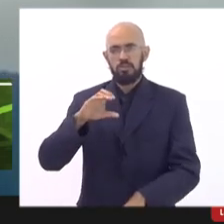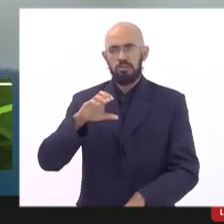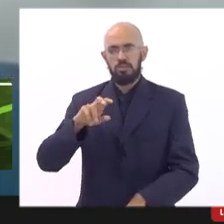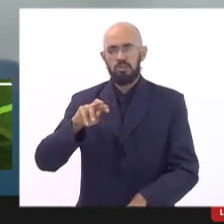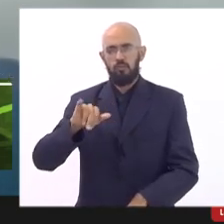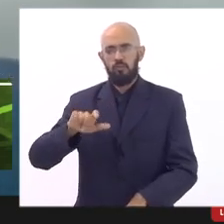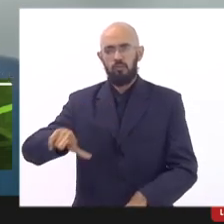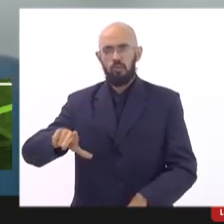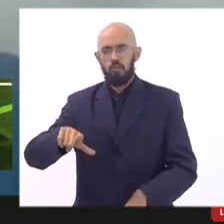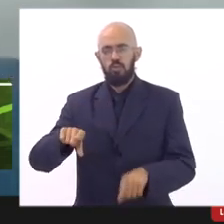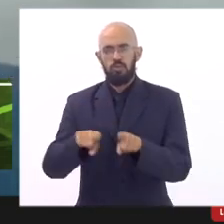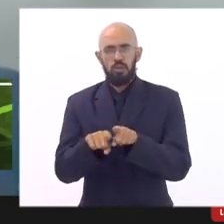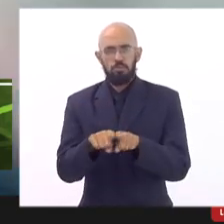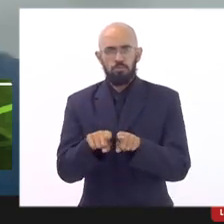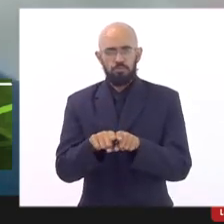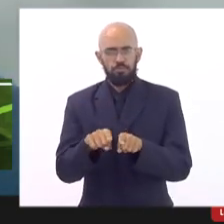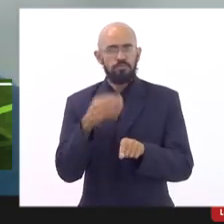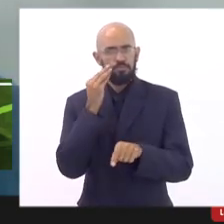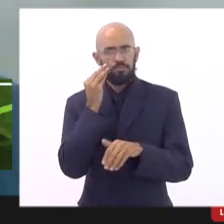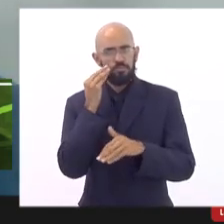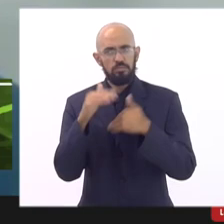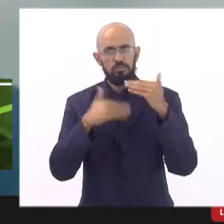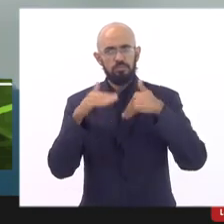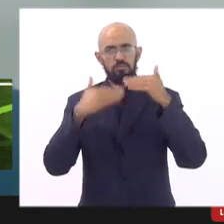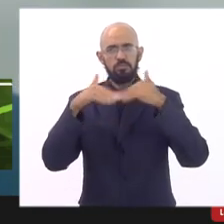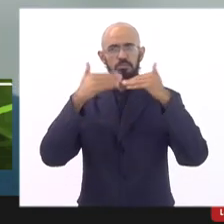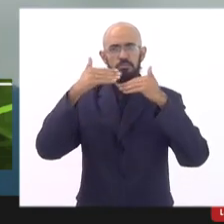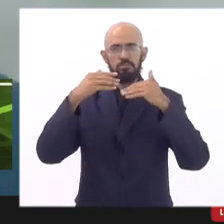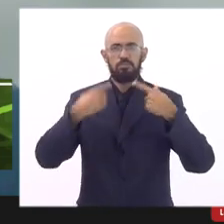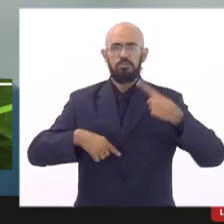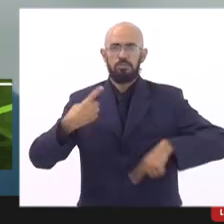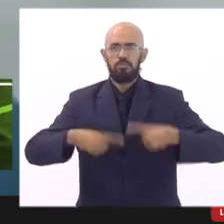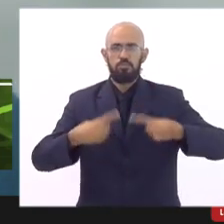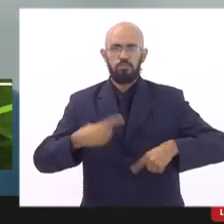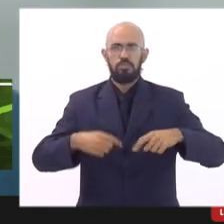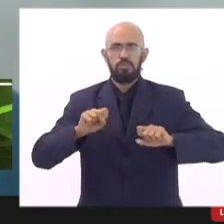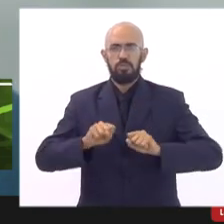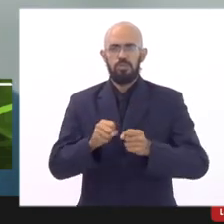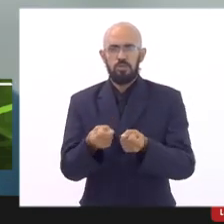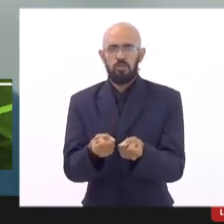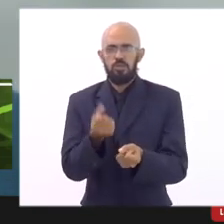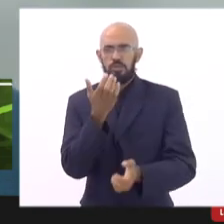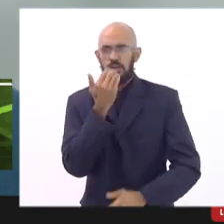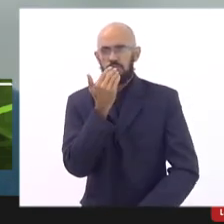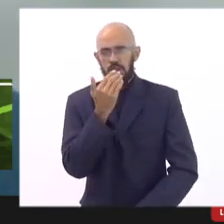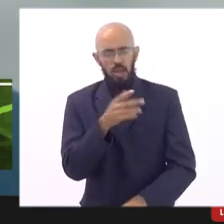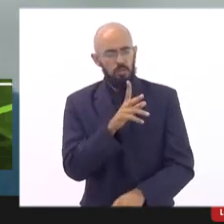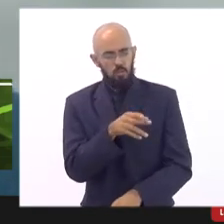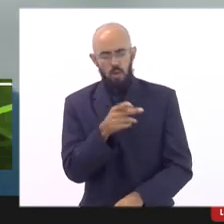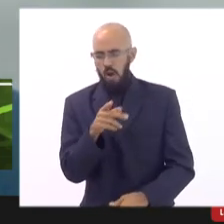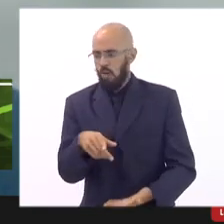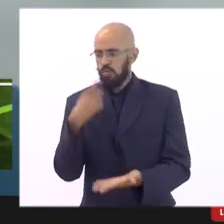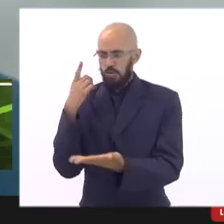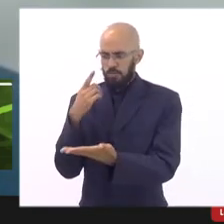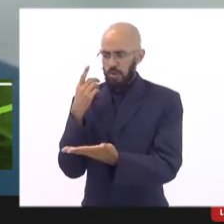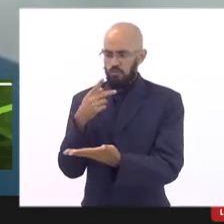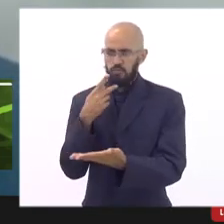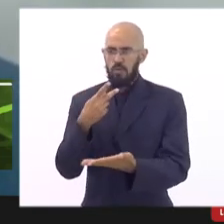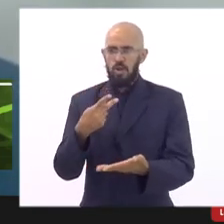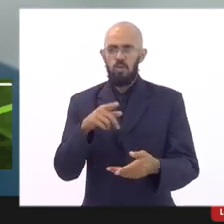tentar avançar aí nessa política macro que é da segurança alimentar da qual como você bem mencionou faz parte a